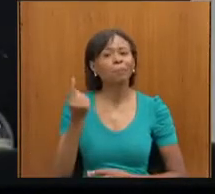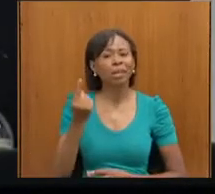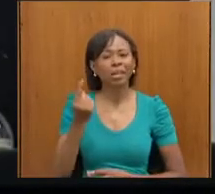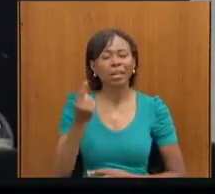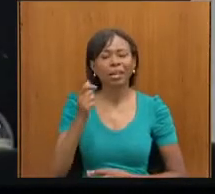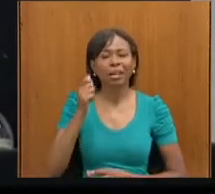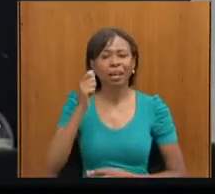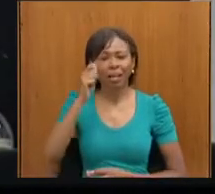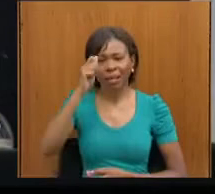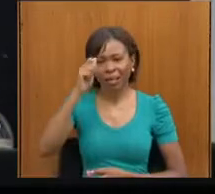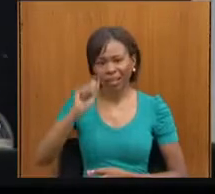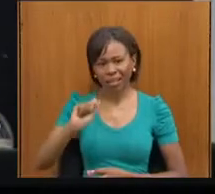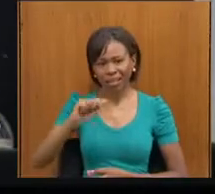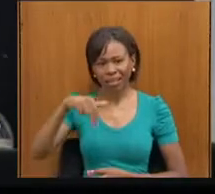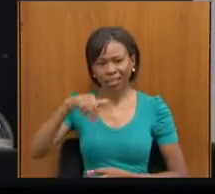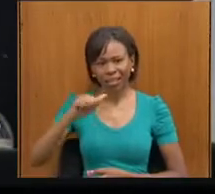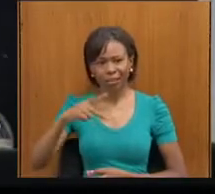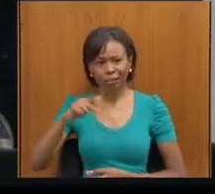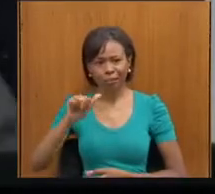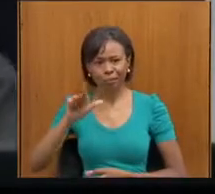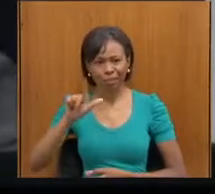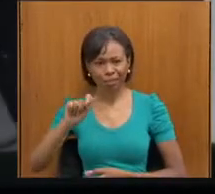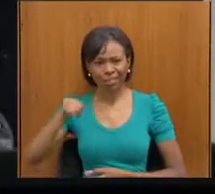Siqueira. Por gentileza, deputada.